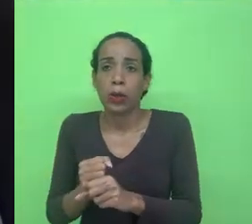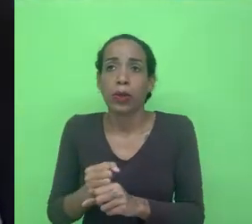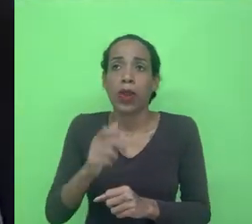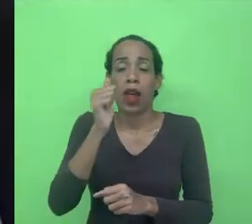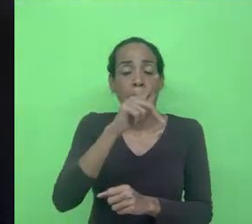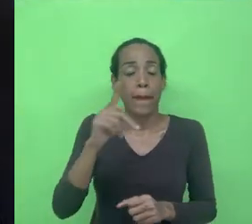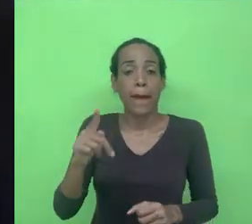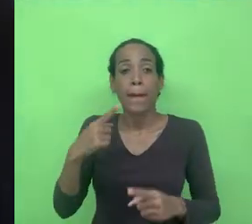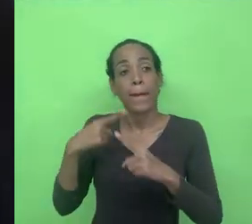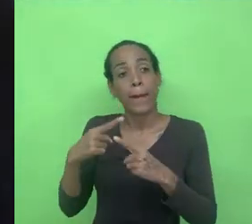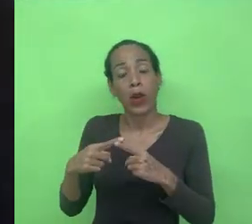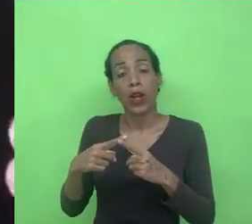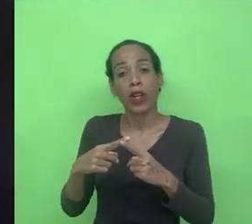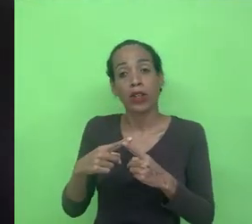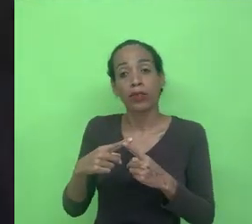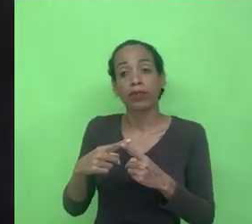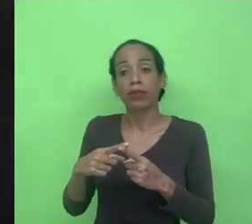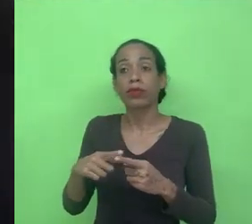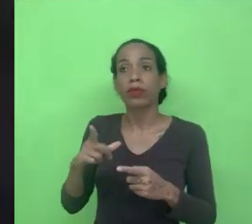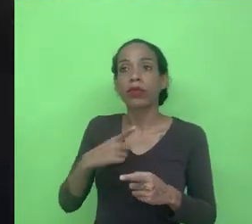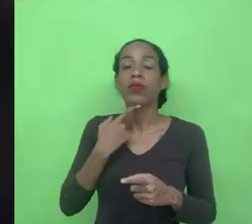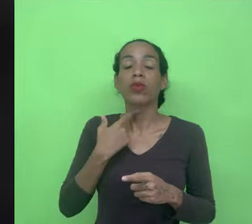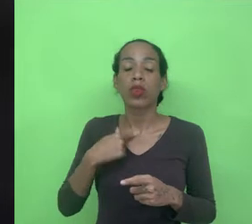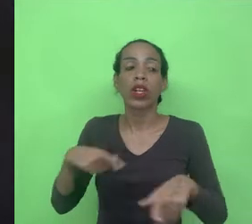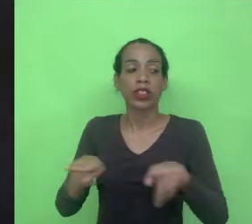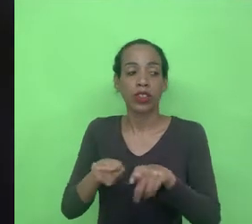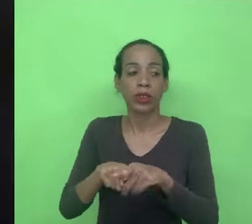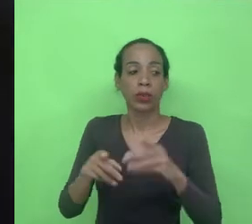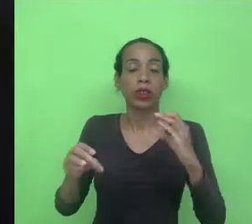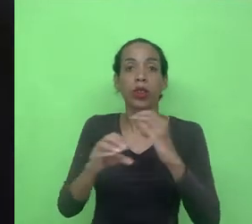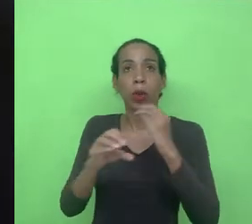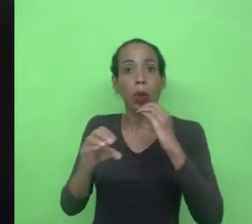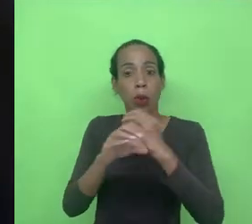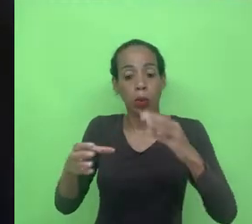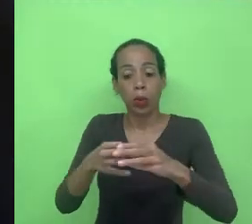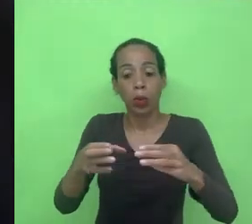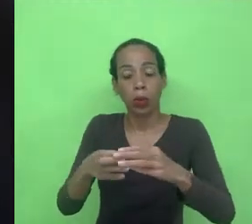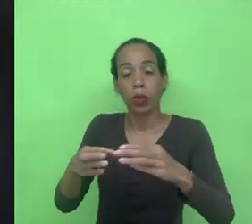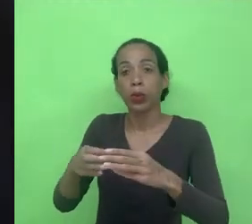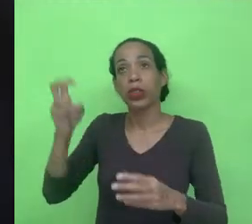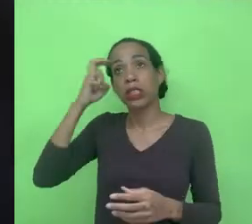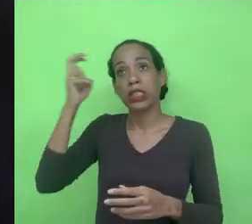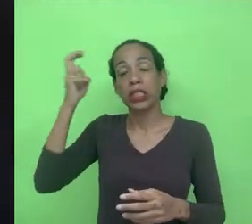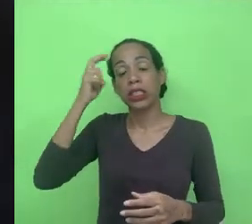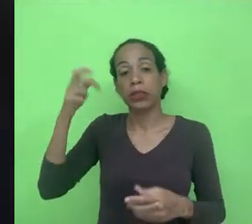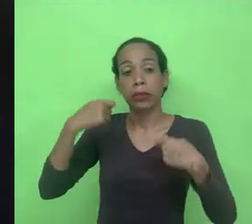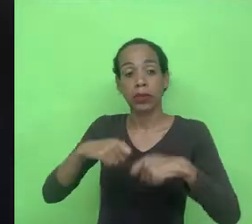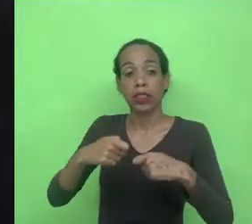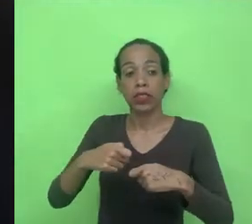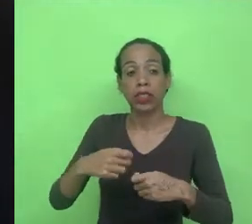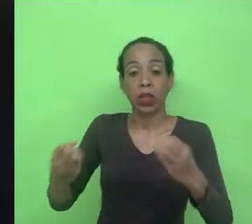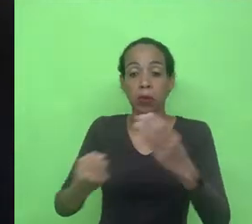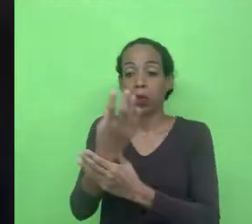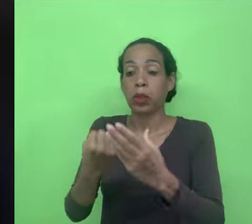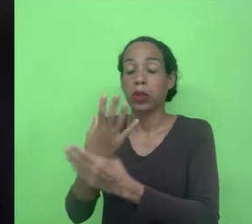porque o monopólio dela interessa a nós como comunidade de inteligência e a gente tem que contrapor as plataformas que estão surgindo da China